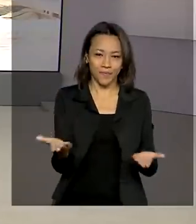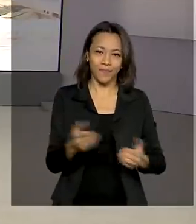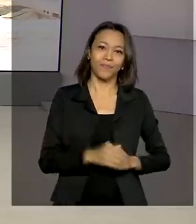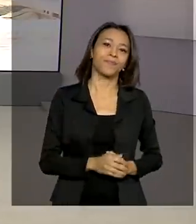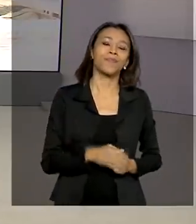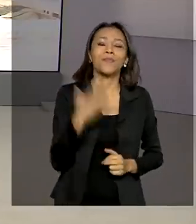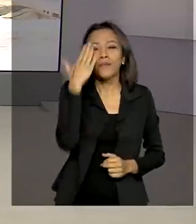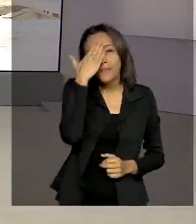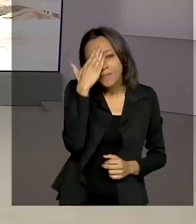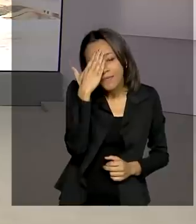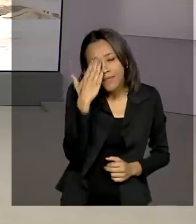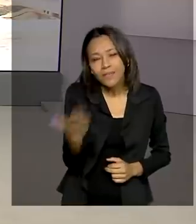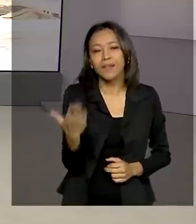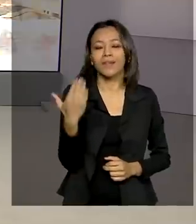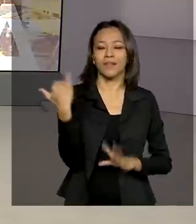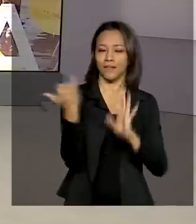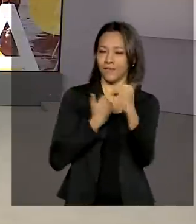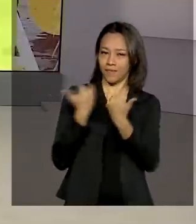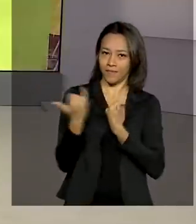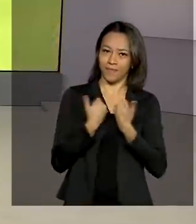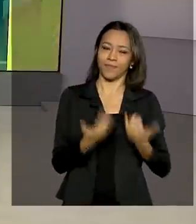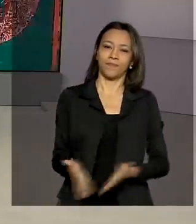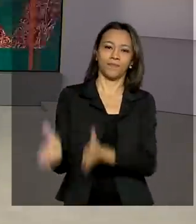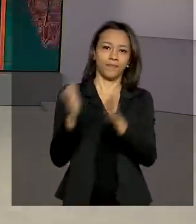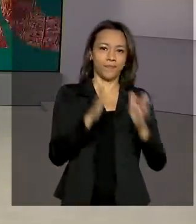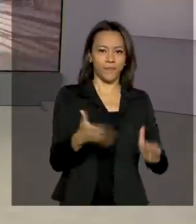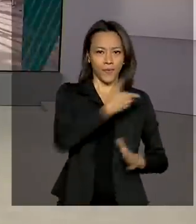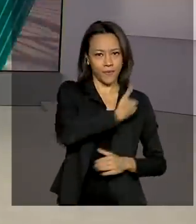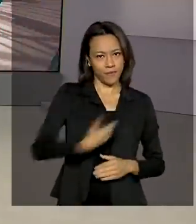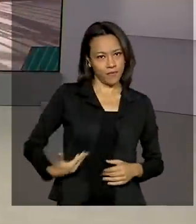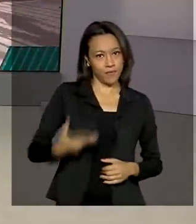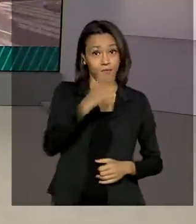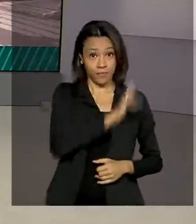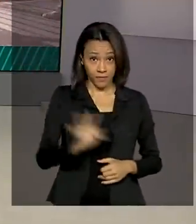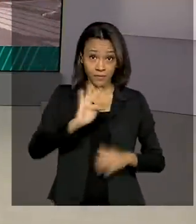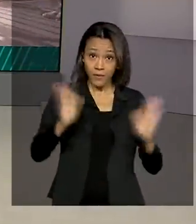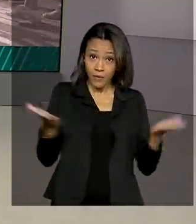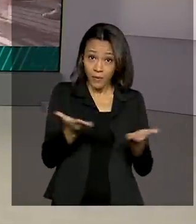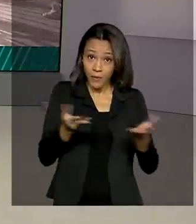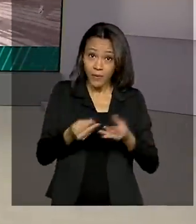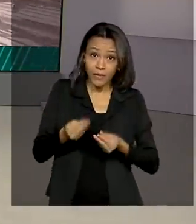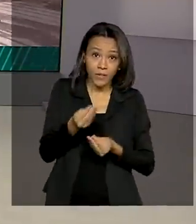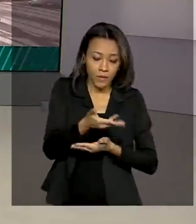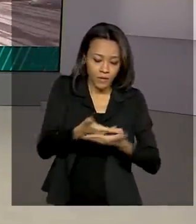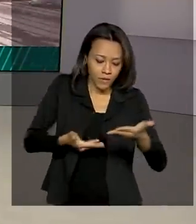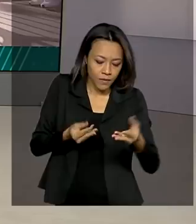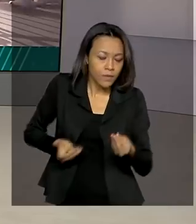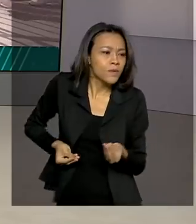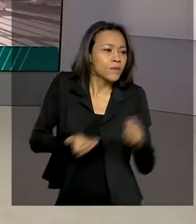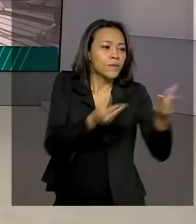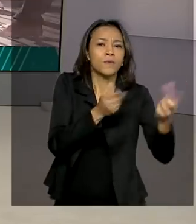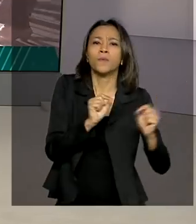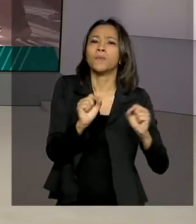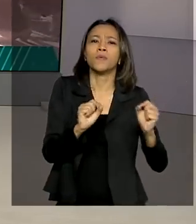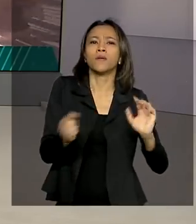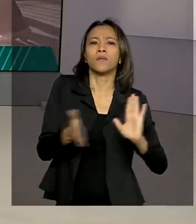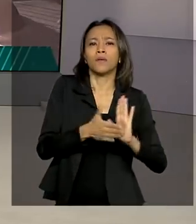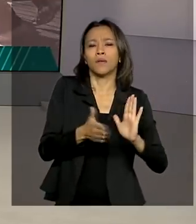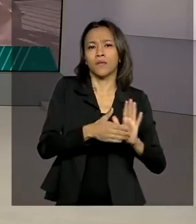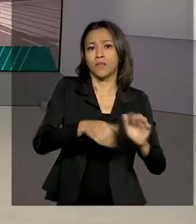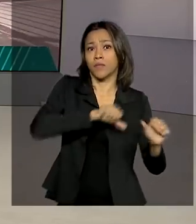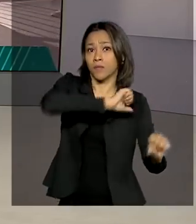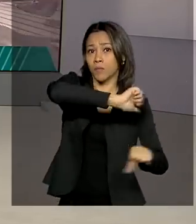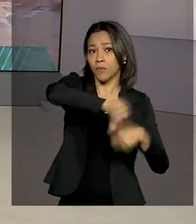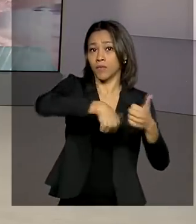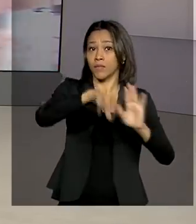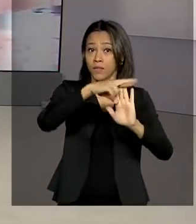Obrigada, Molinari, pelas suas informações. E olha, o governo federal encaminha hoje ao Congresso Nacional a reforma administrativa. Vamos então ao